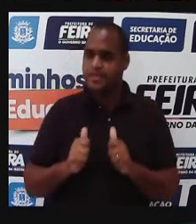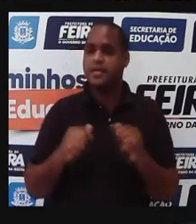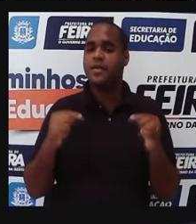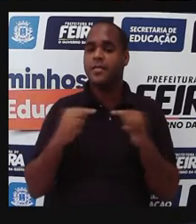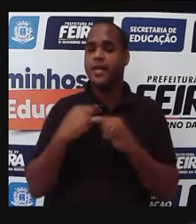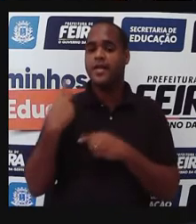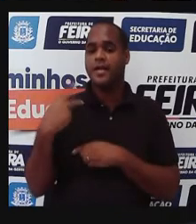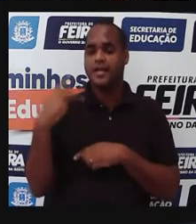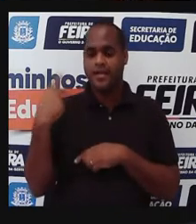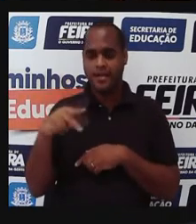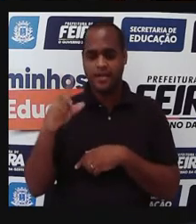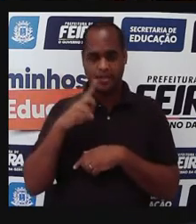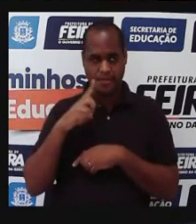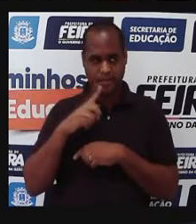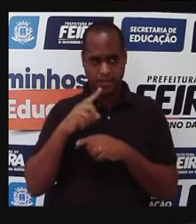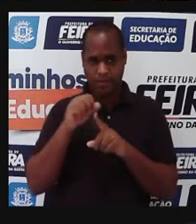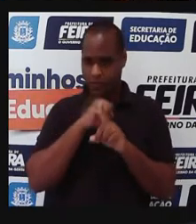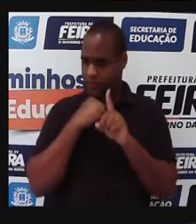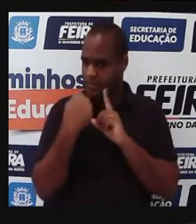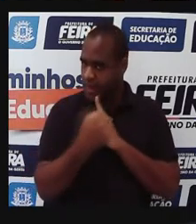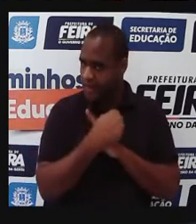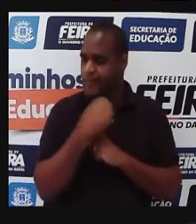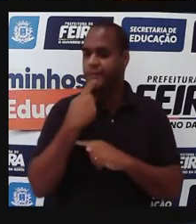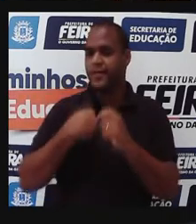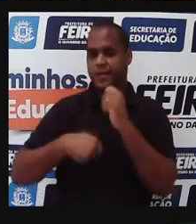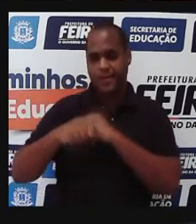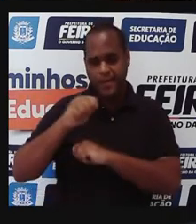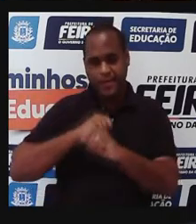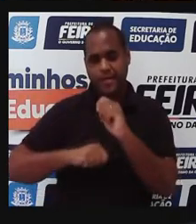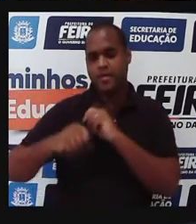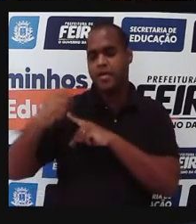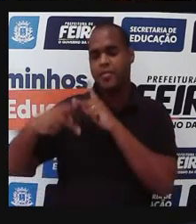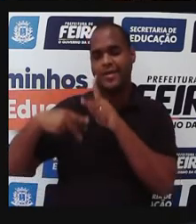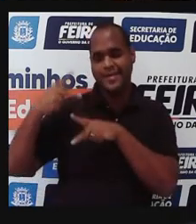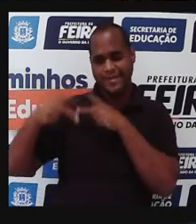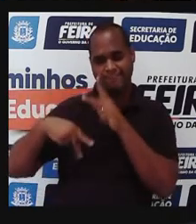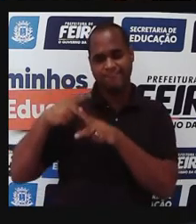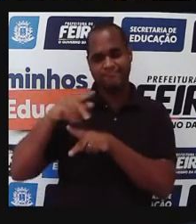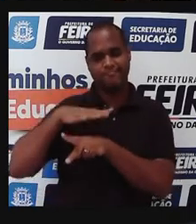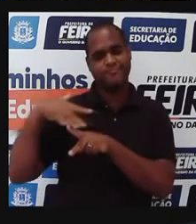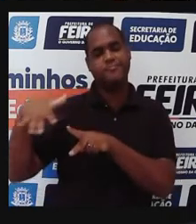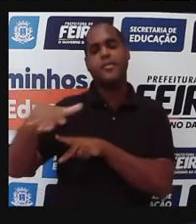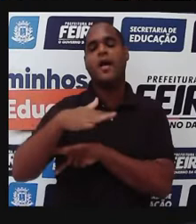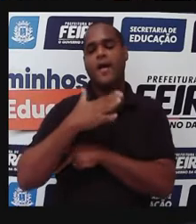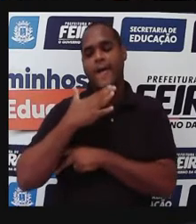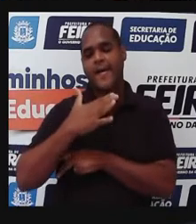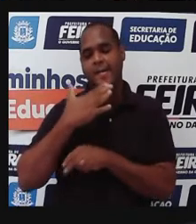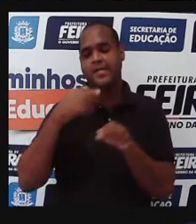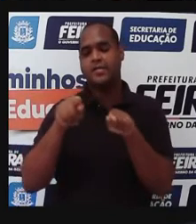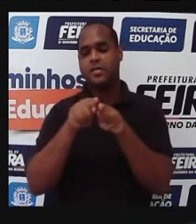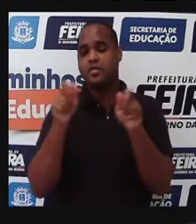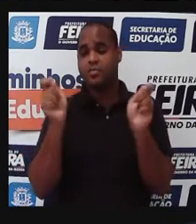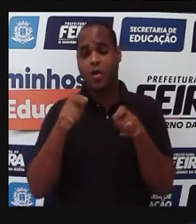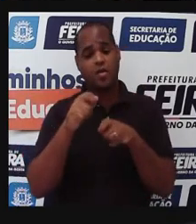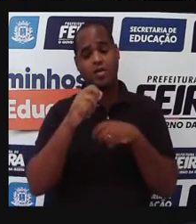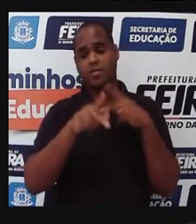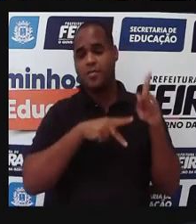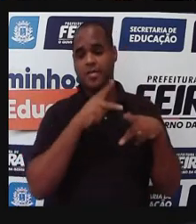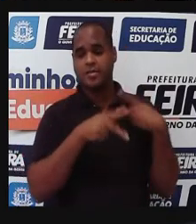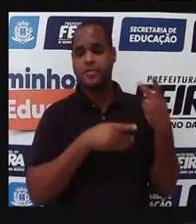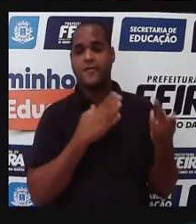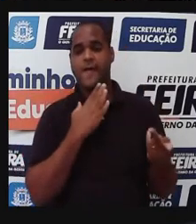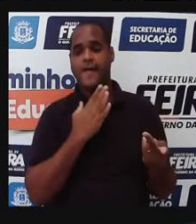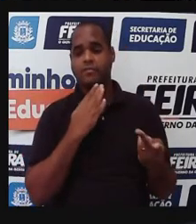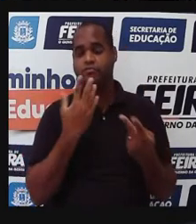econômica, uma questão social, uma questão de políticas públicas que também afetam essa população,